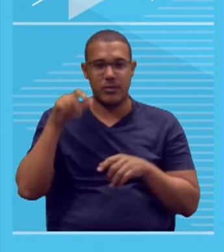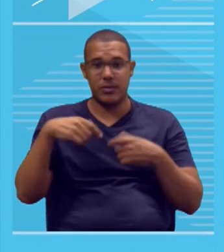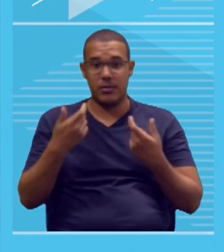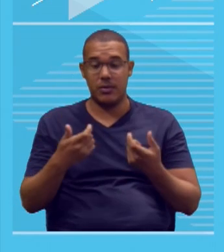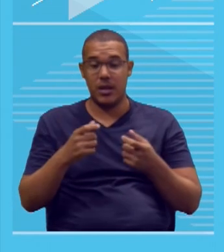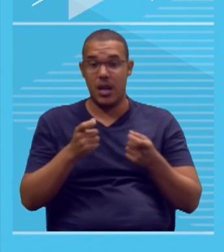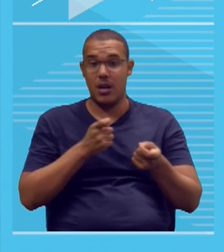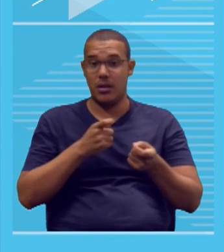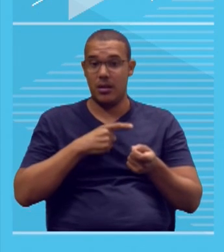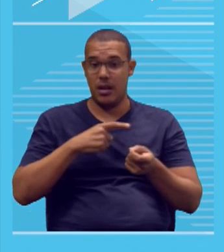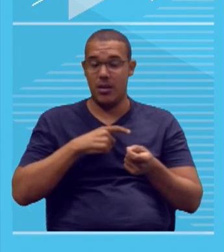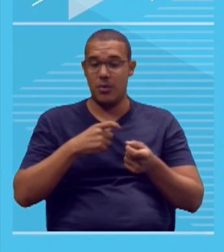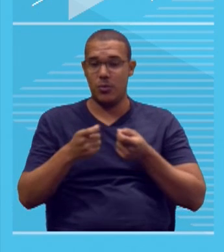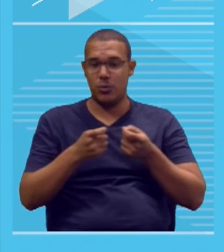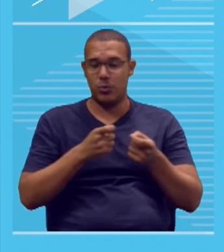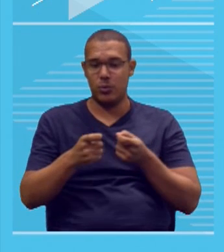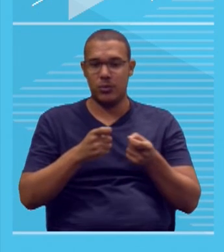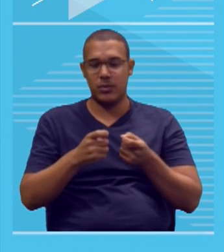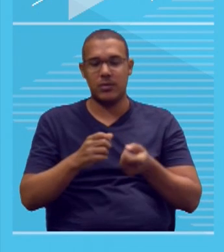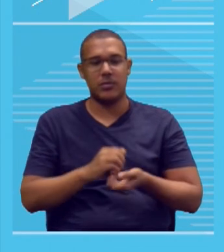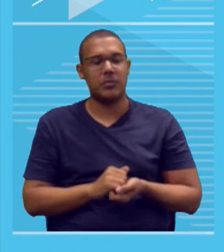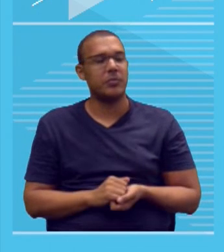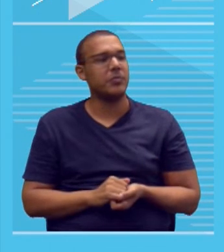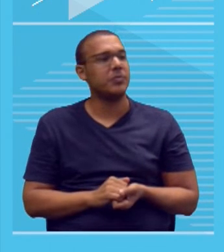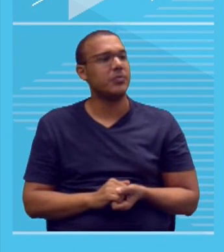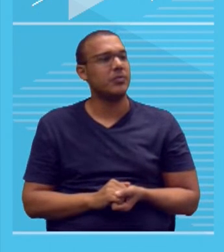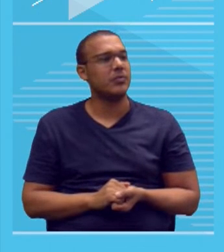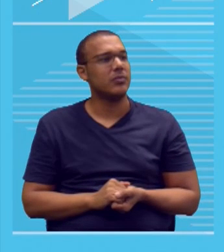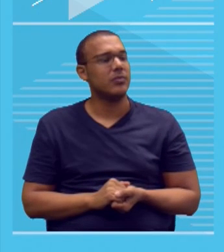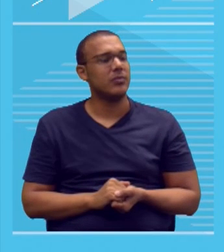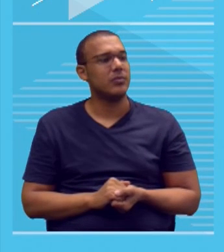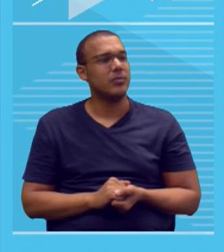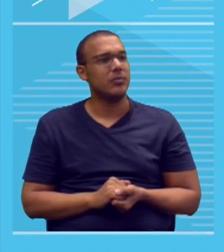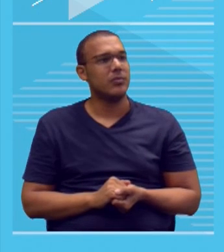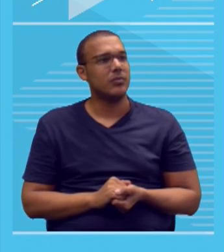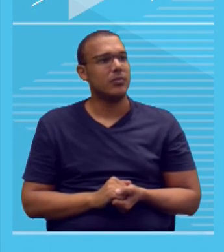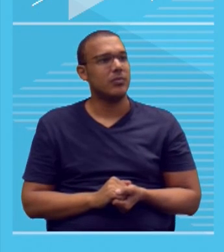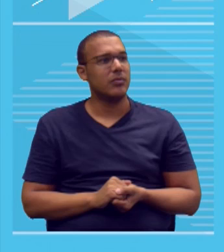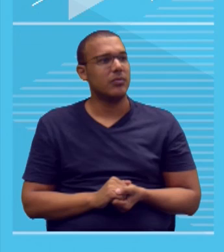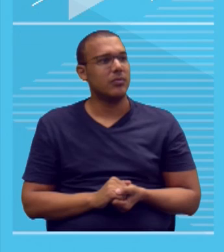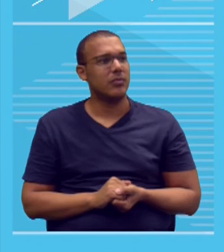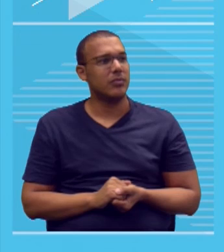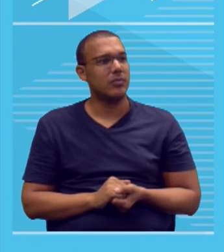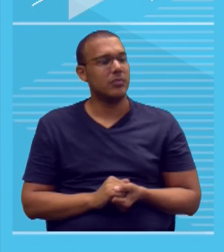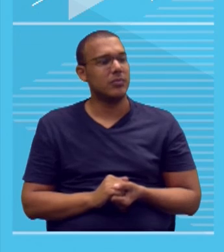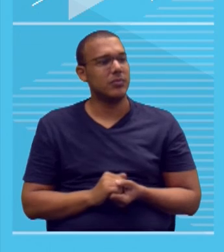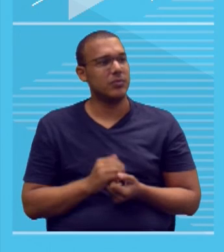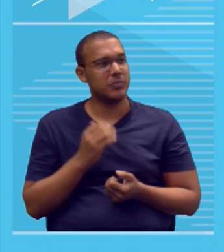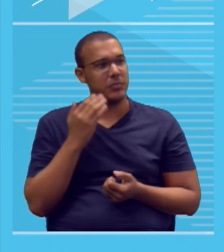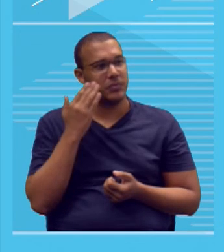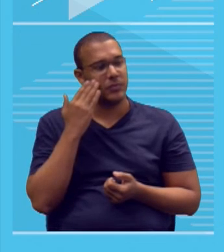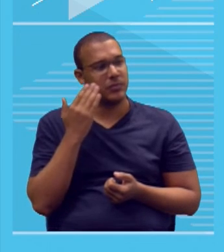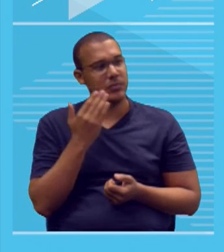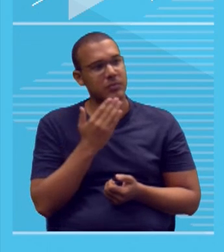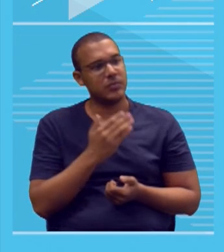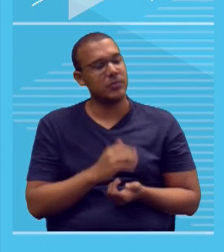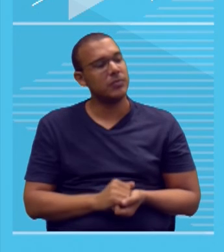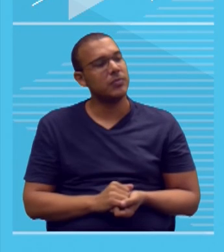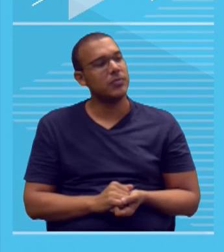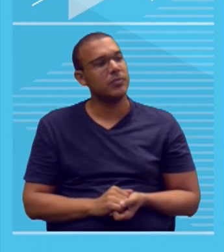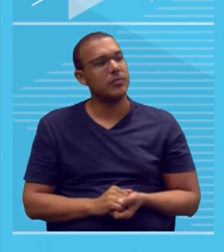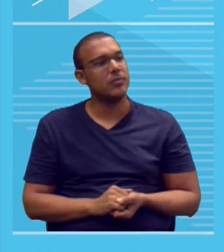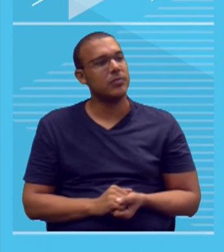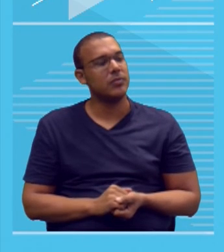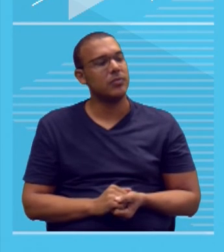manipulação. Conforme o conceito de mortificação do eu do sociólogo Yves Goffman, é possível entender o que ocorre na